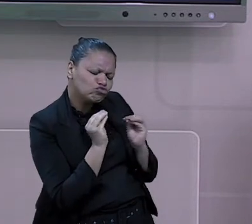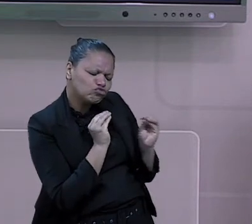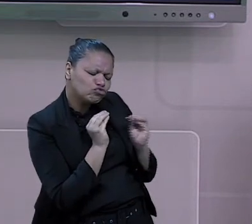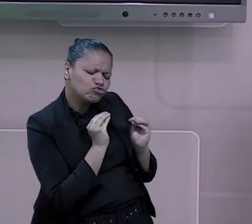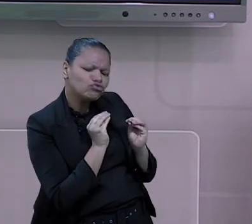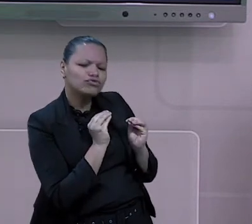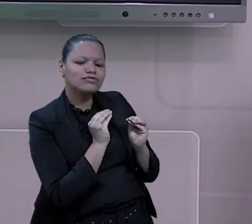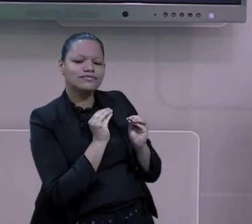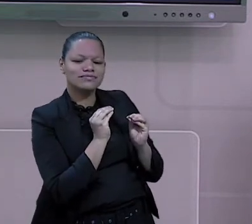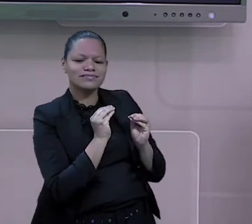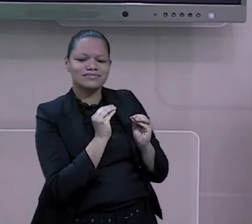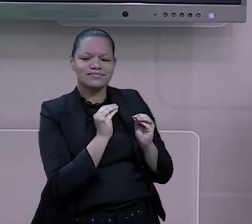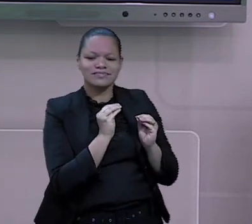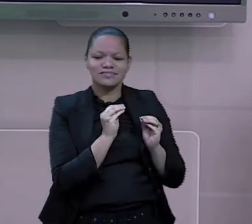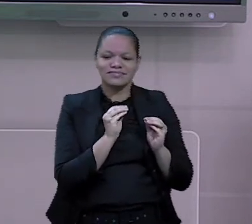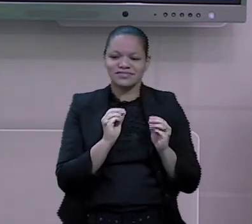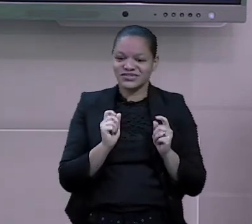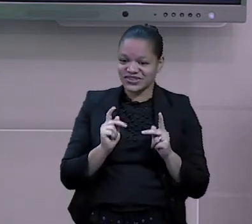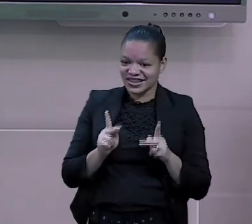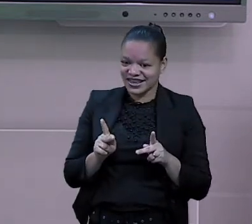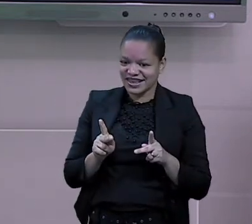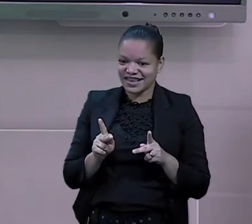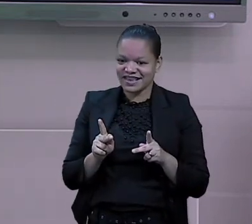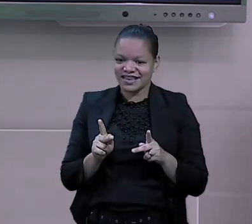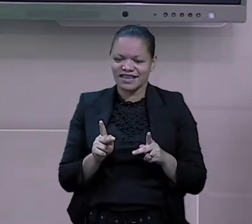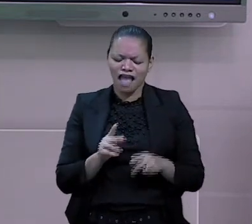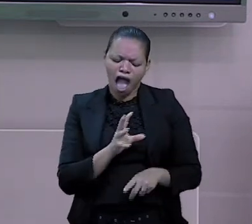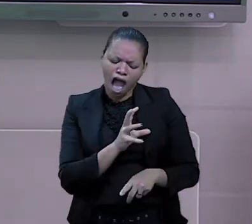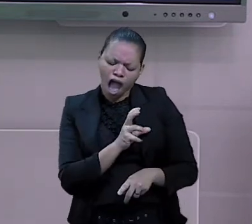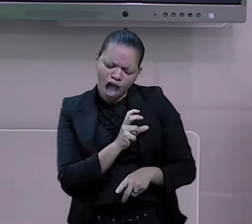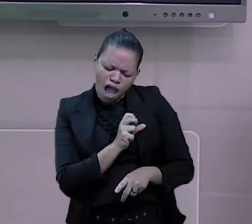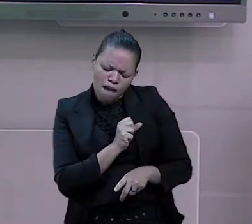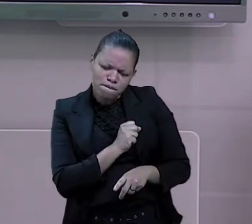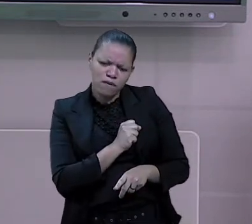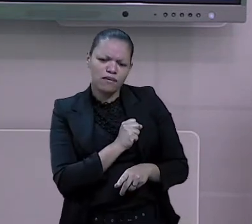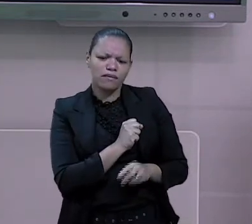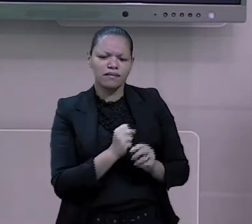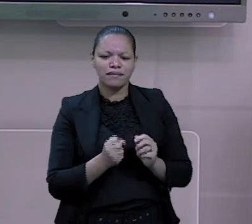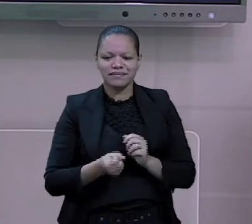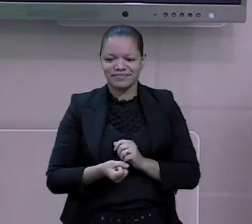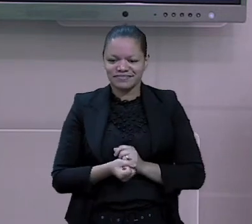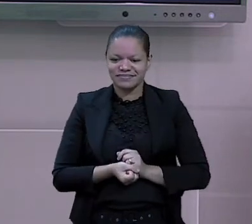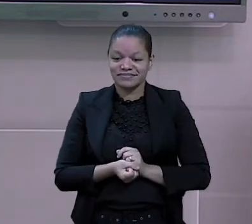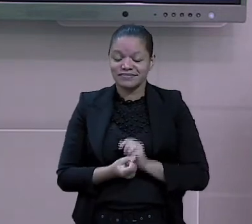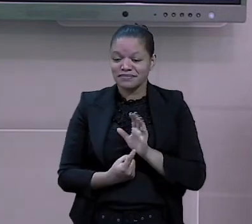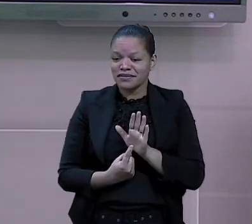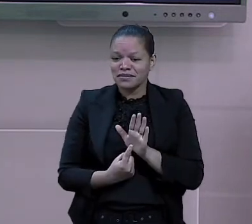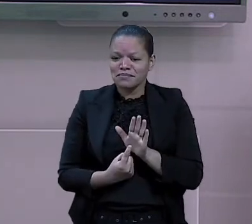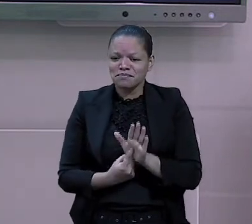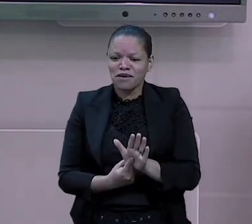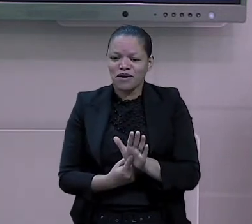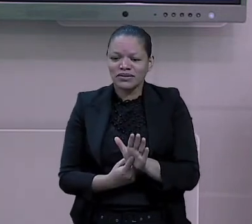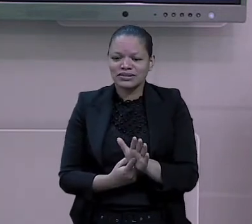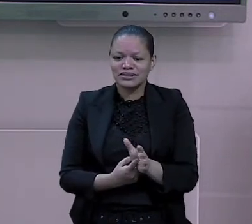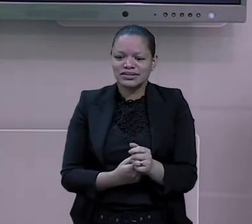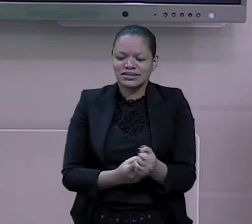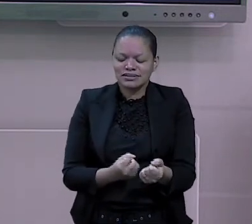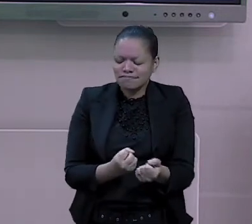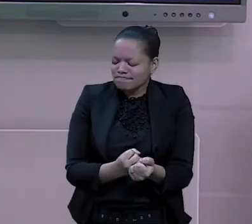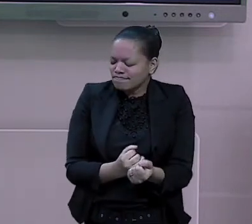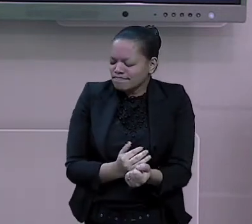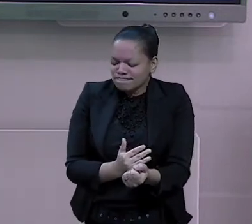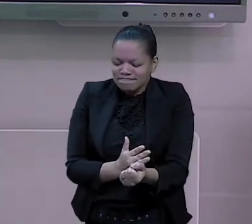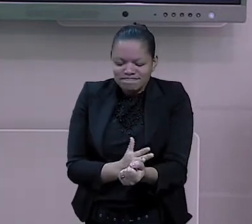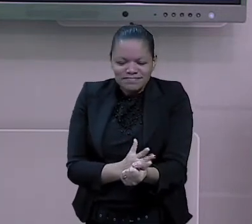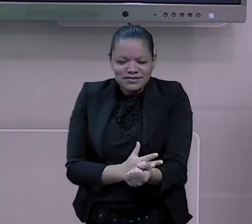o diminutivo também, ó, amor, amorzinho. ele traz a sensação de afeto, de